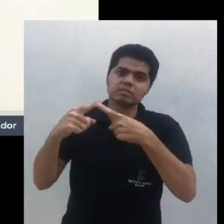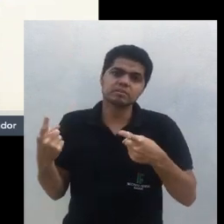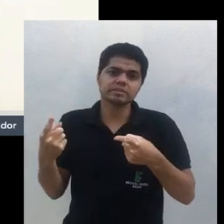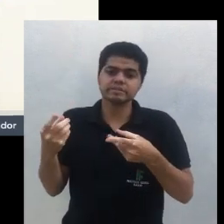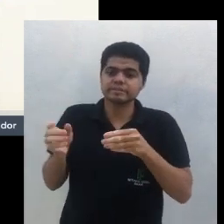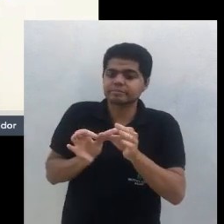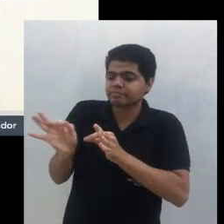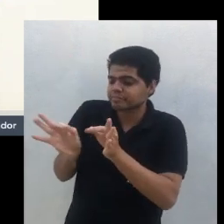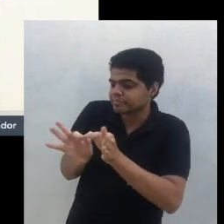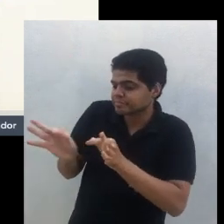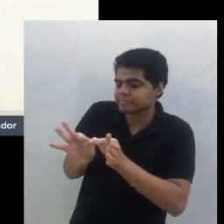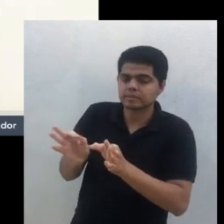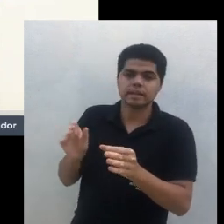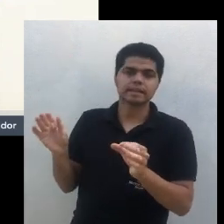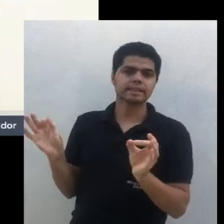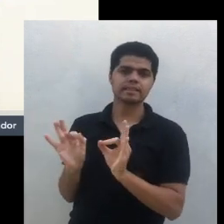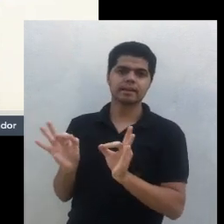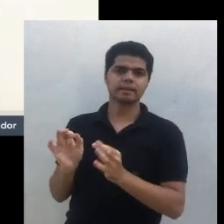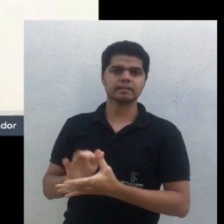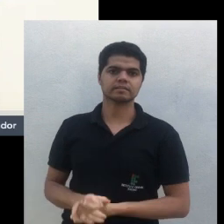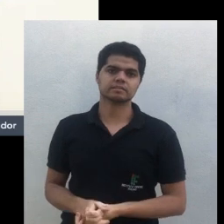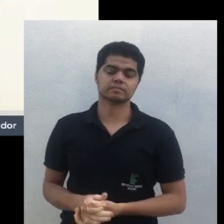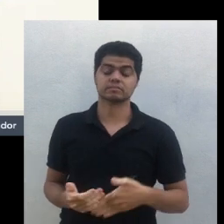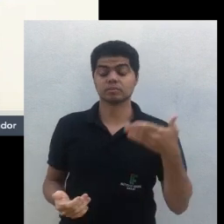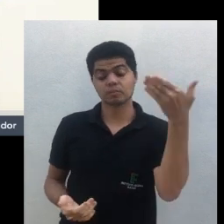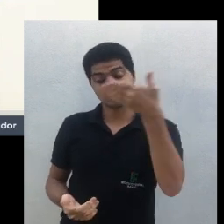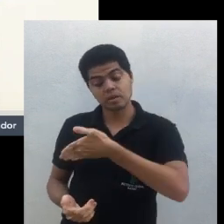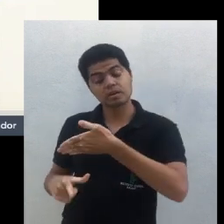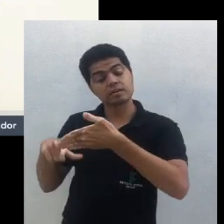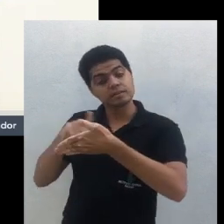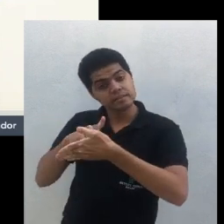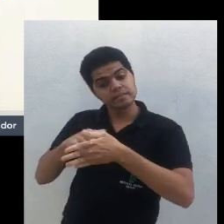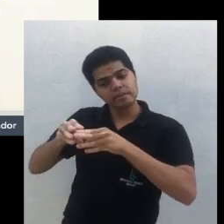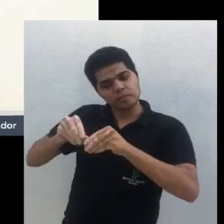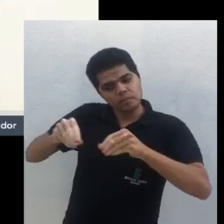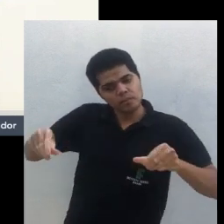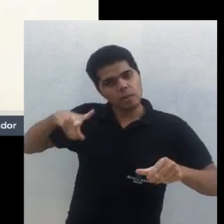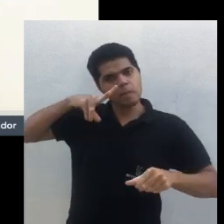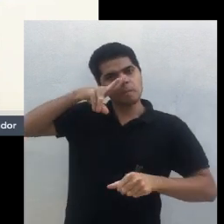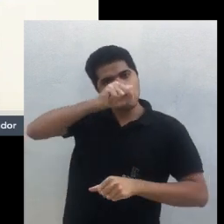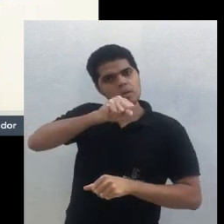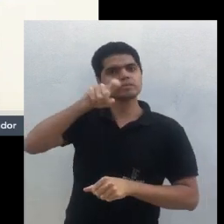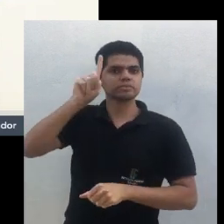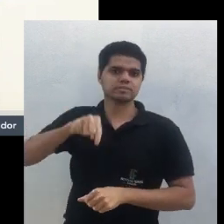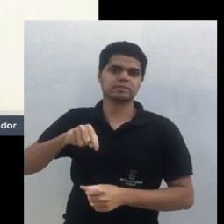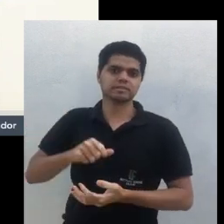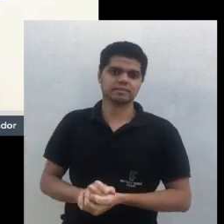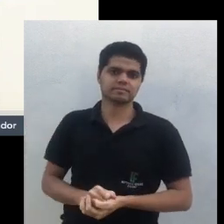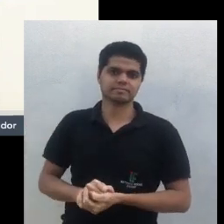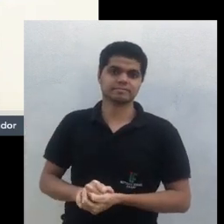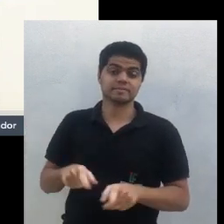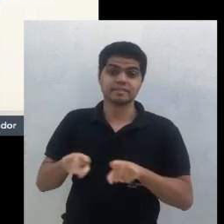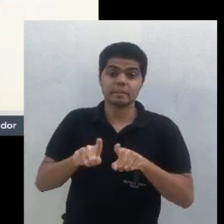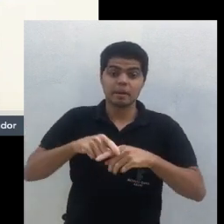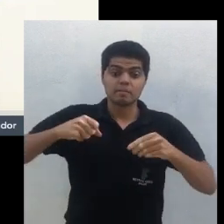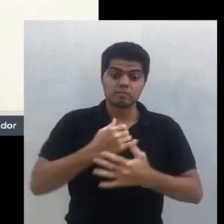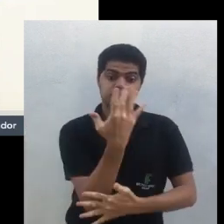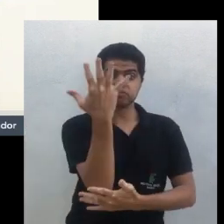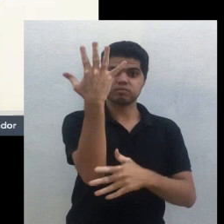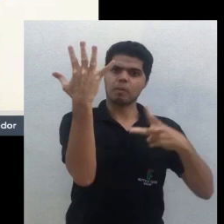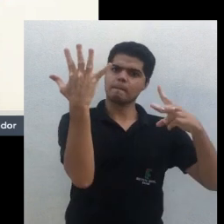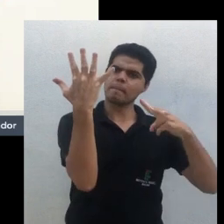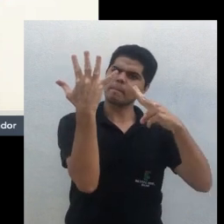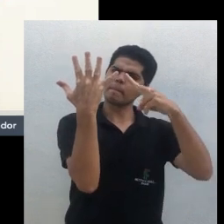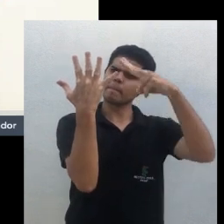tem que ser podada gente árvore a gente tem que podar columela lá no século 4 já dizia